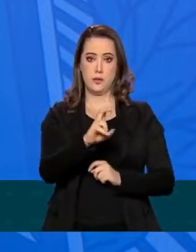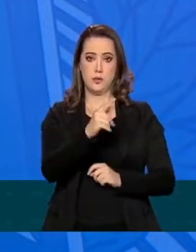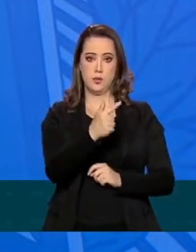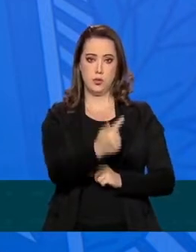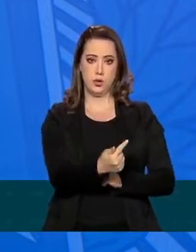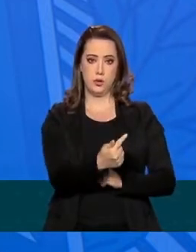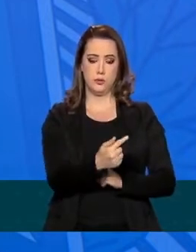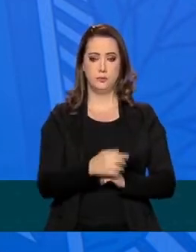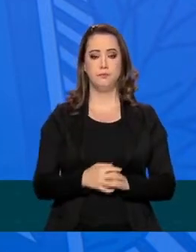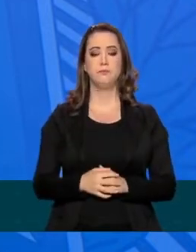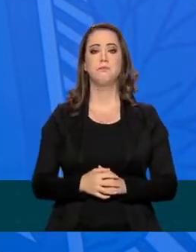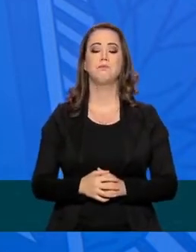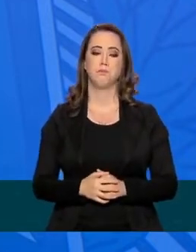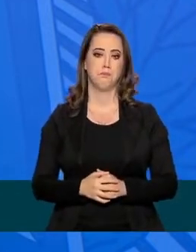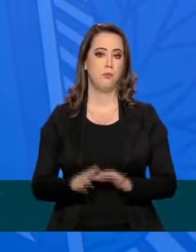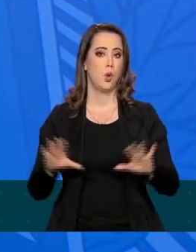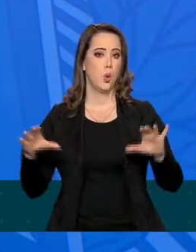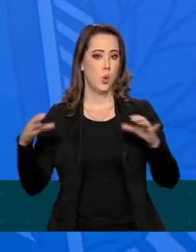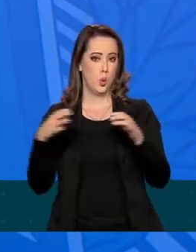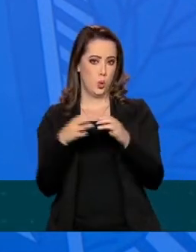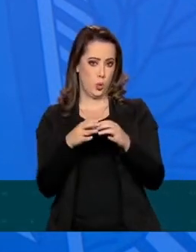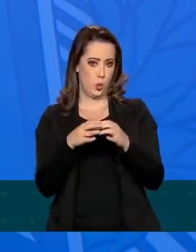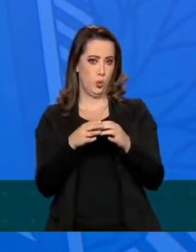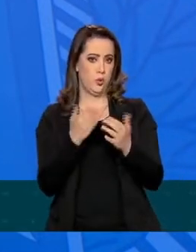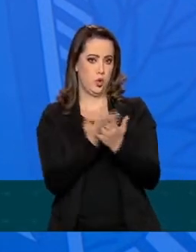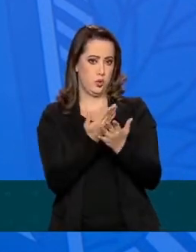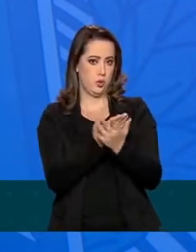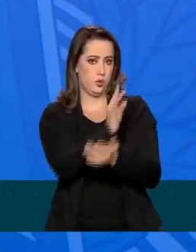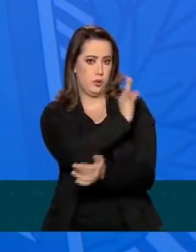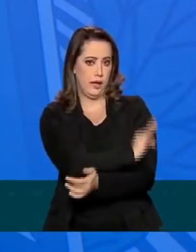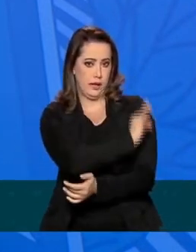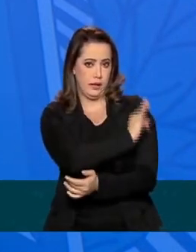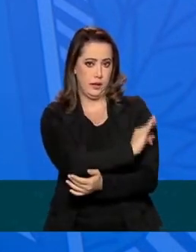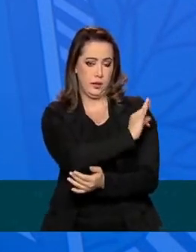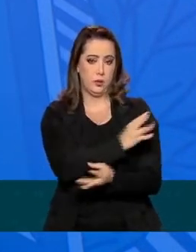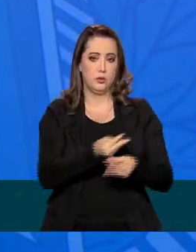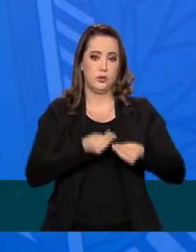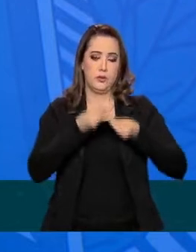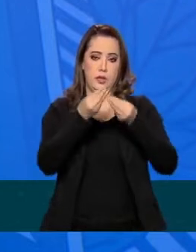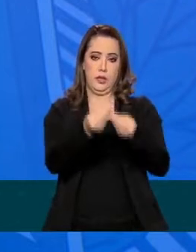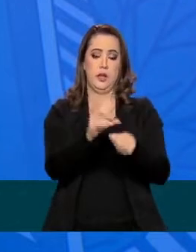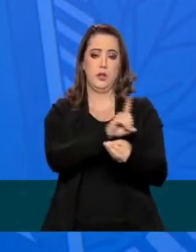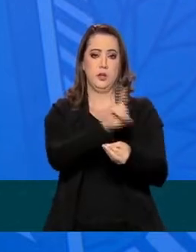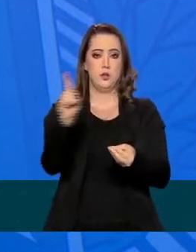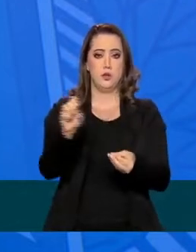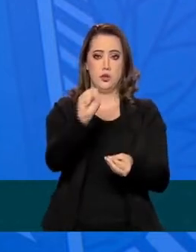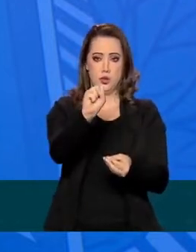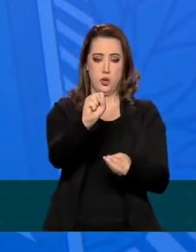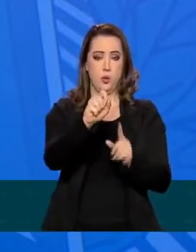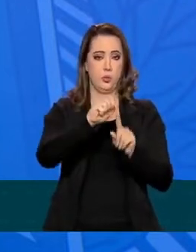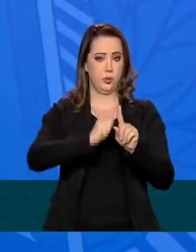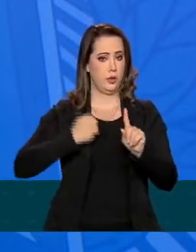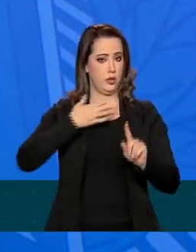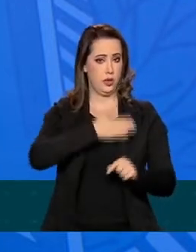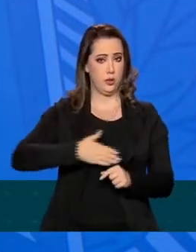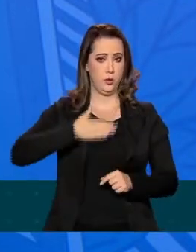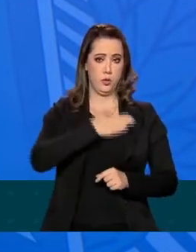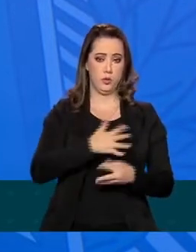técnica vai entregar no dia 8 de agosto, o gabinete do relator,